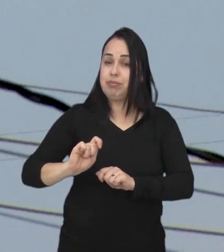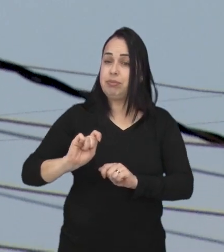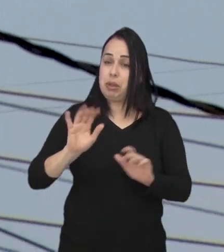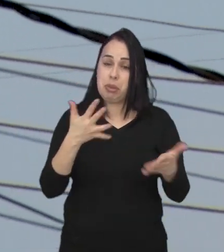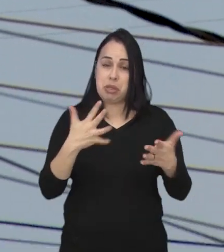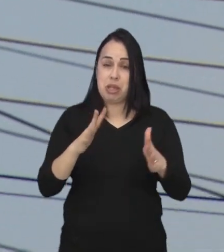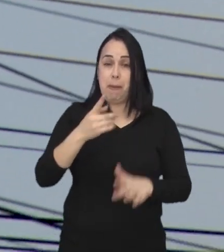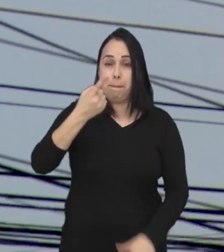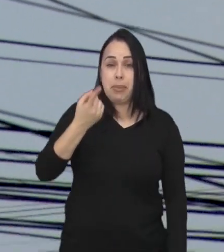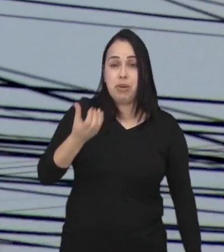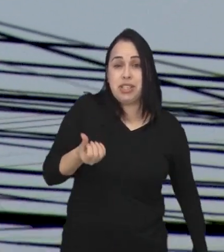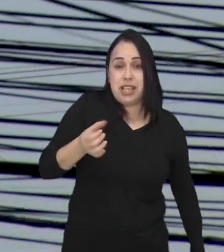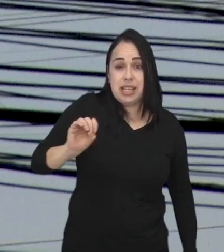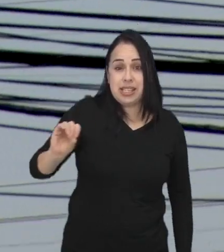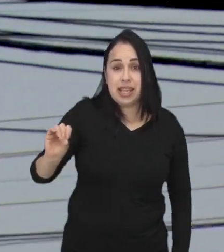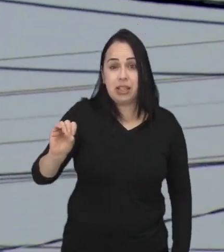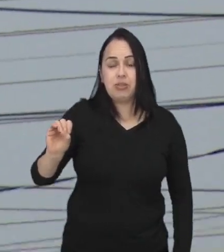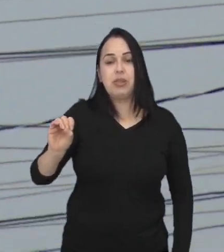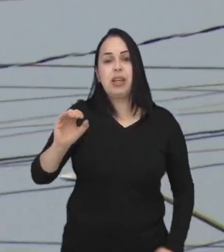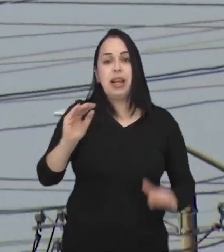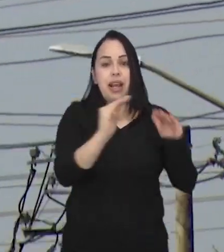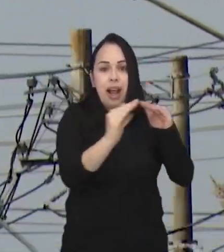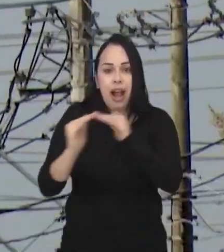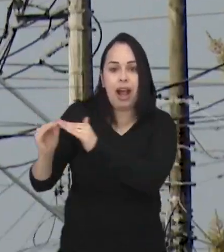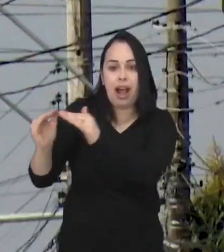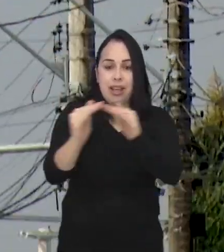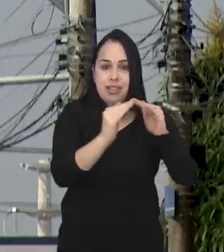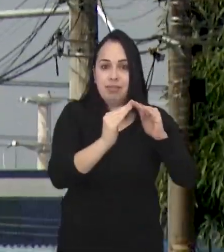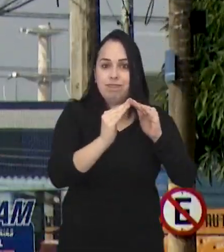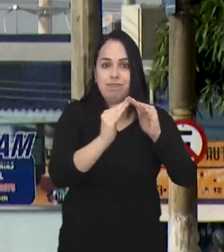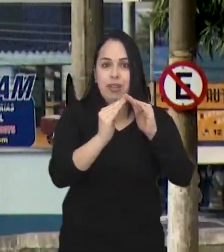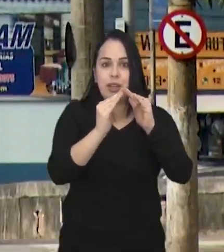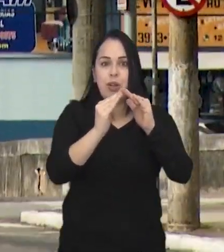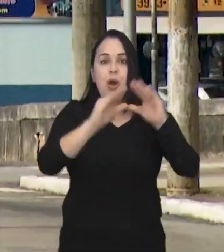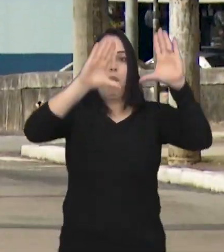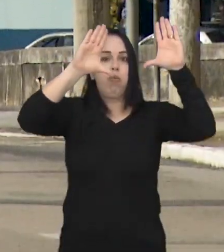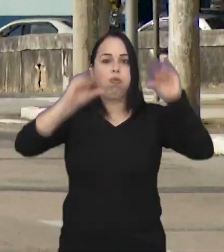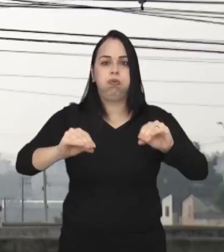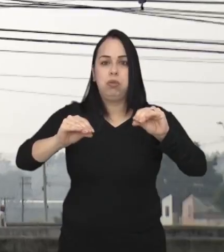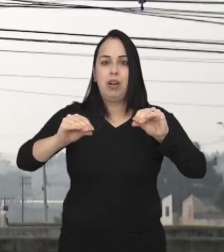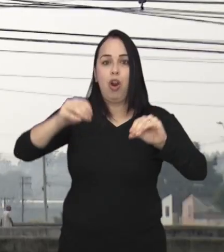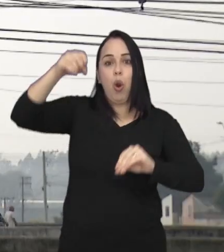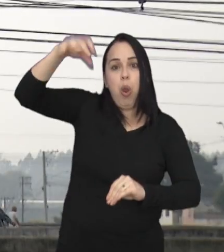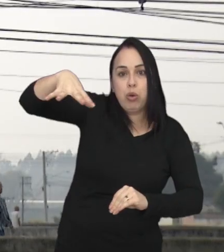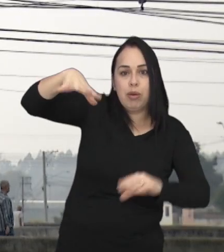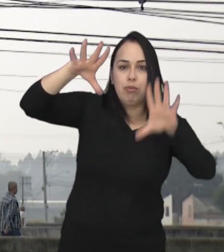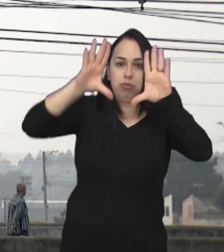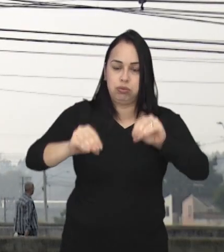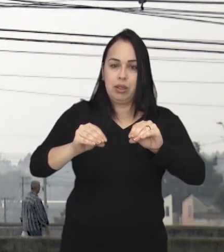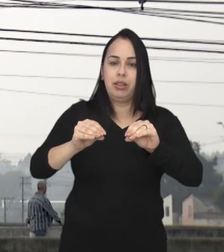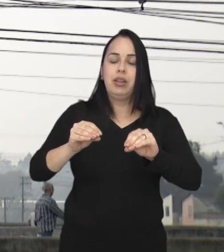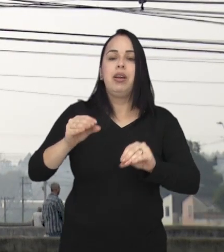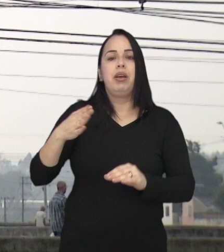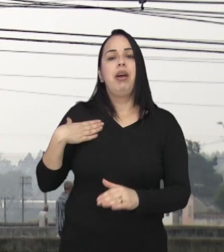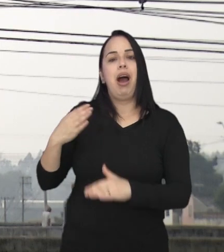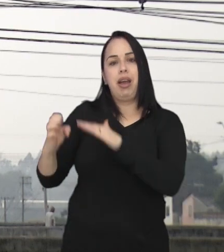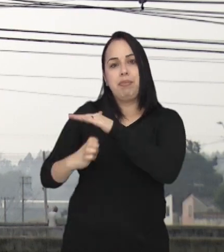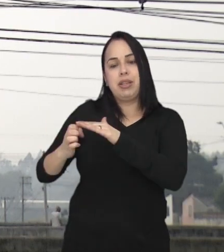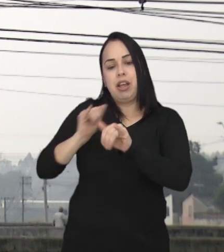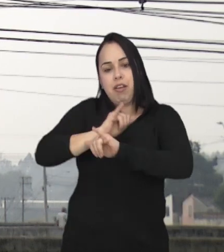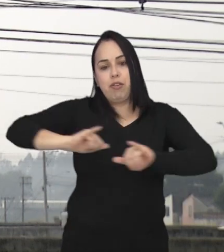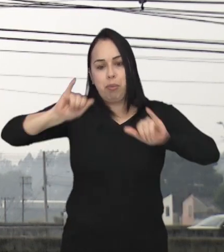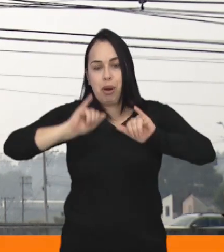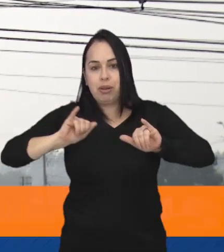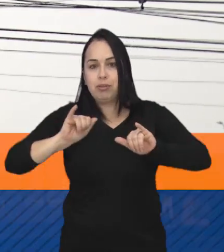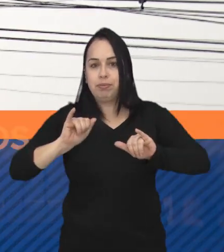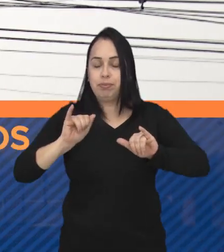rede elétrica deixaram mais de 1.600 casas e estabelecimentos sem energia na cidade neste ano, segundo o levantamento da